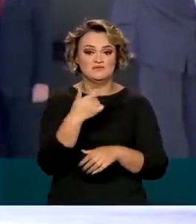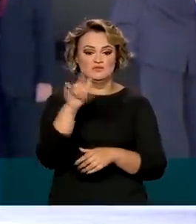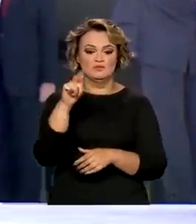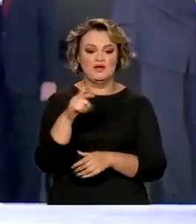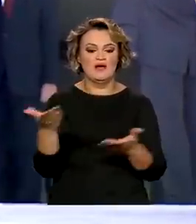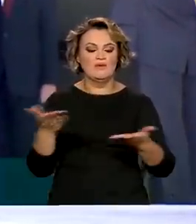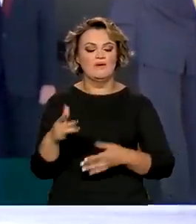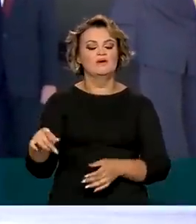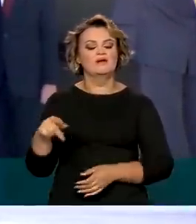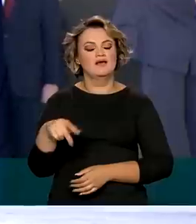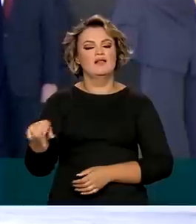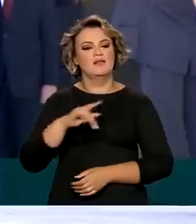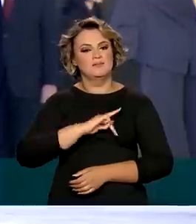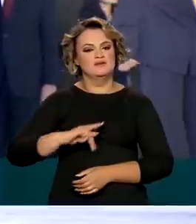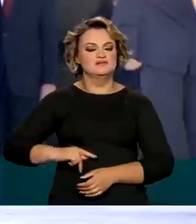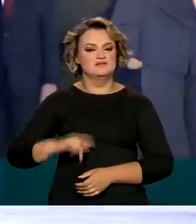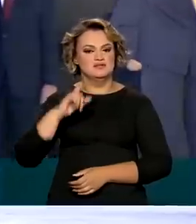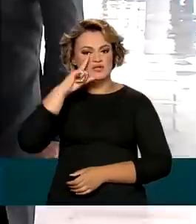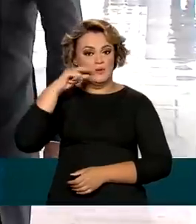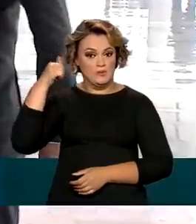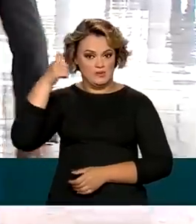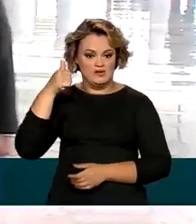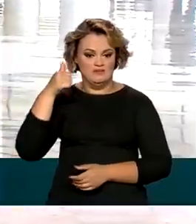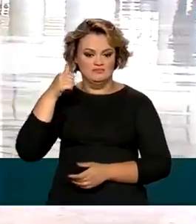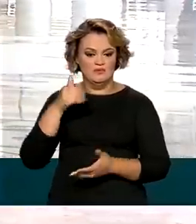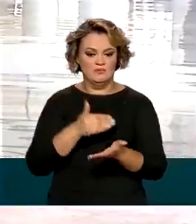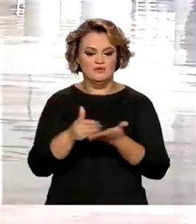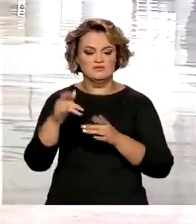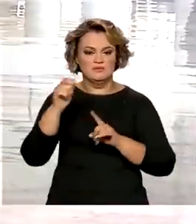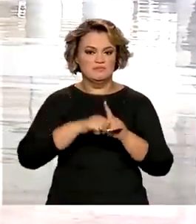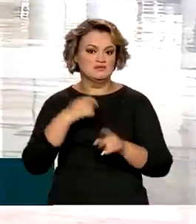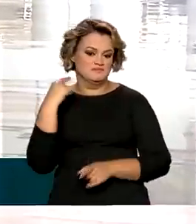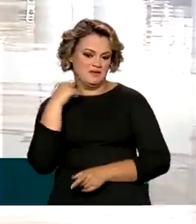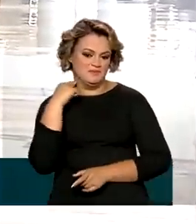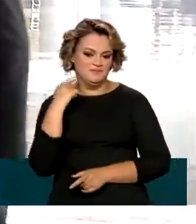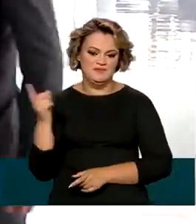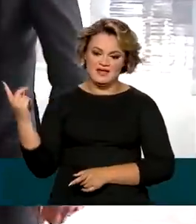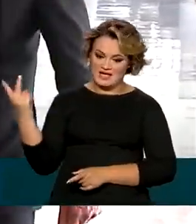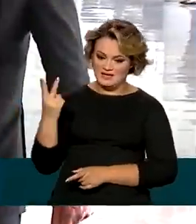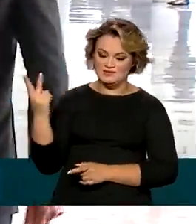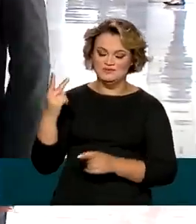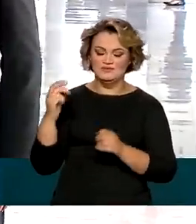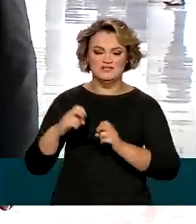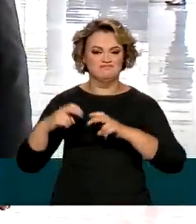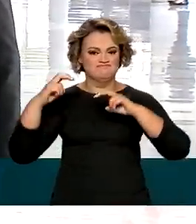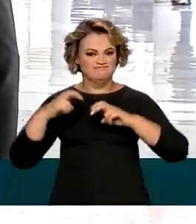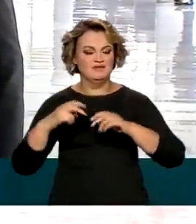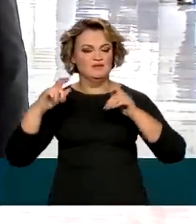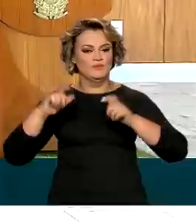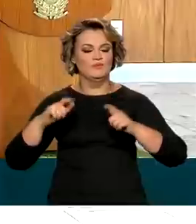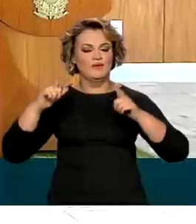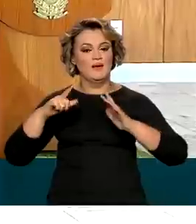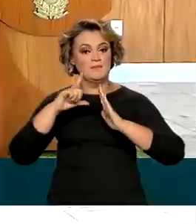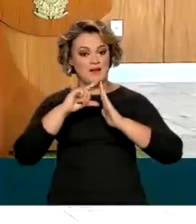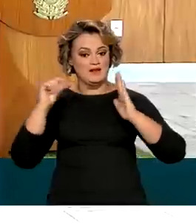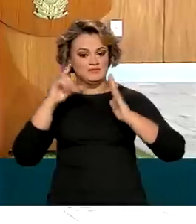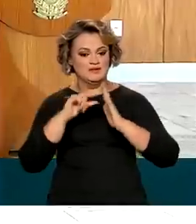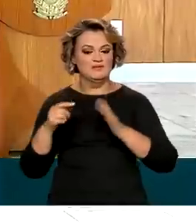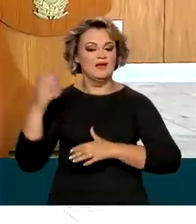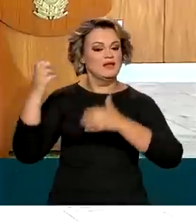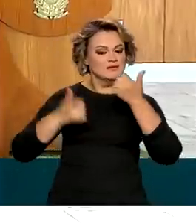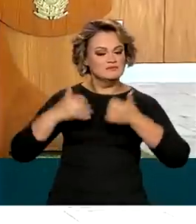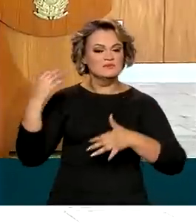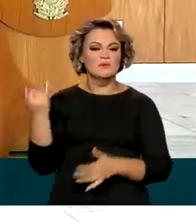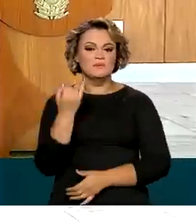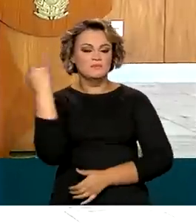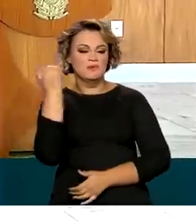assumiu a presidência da Hungria, em maio deste ano. No encontro com o presidente Jair Bolsonaro no Palácio do Planalto, ela destacou